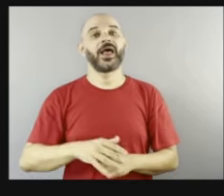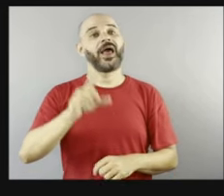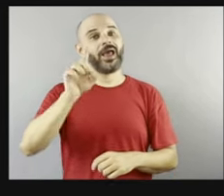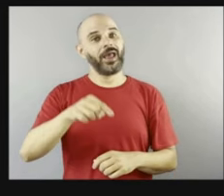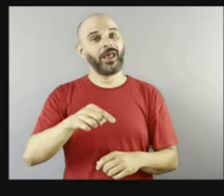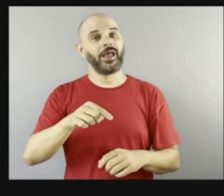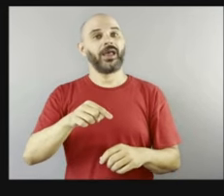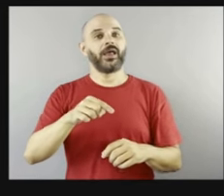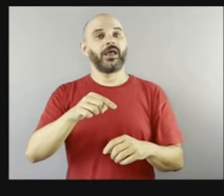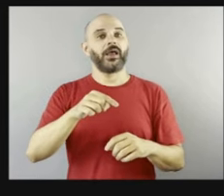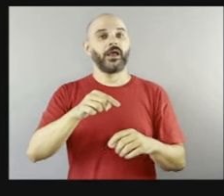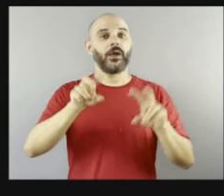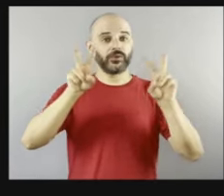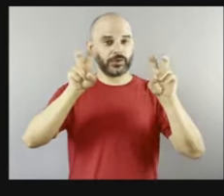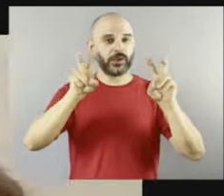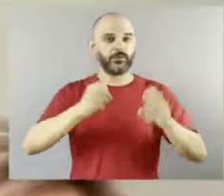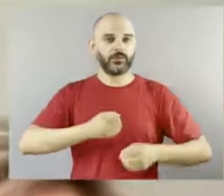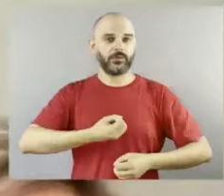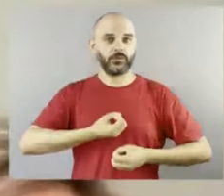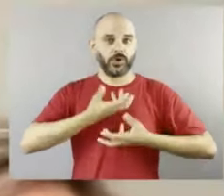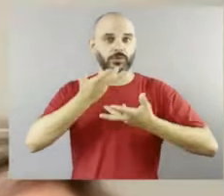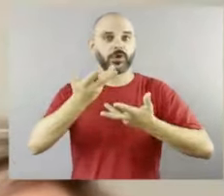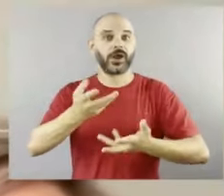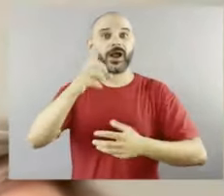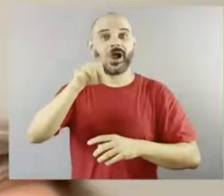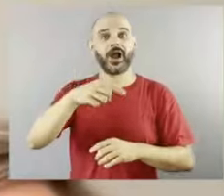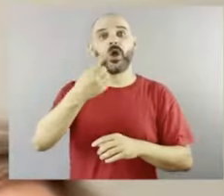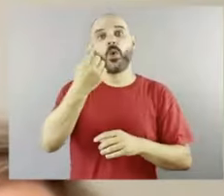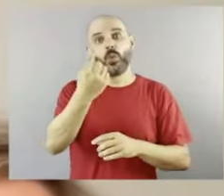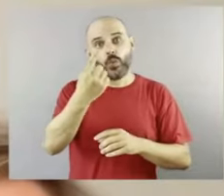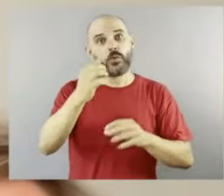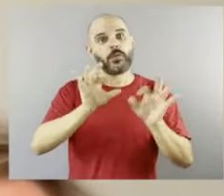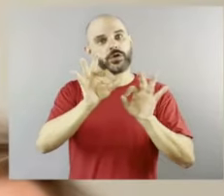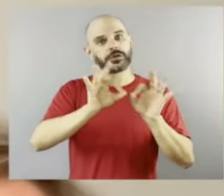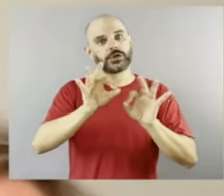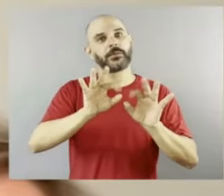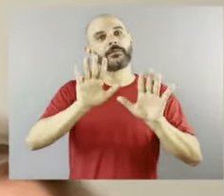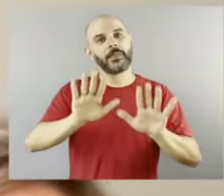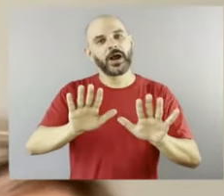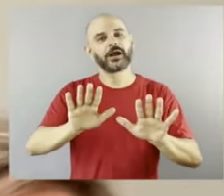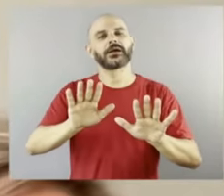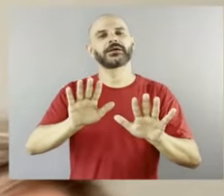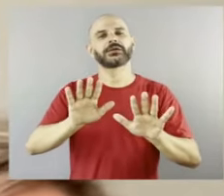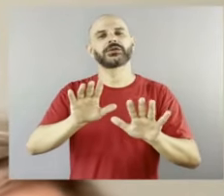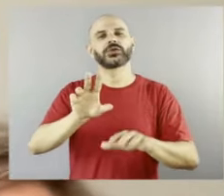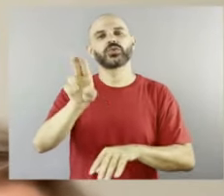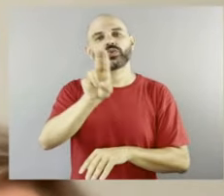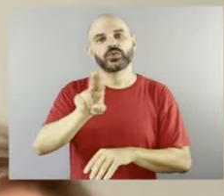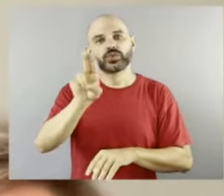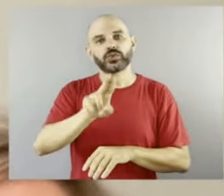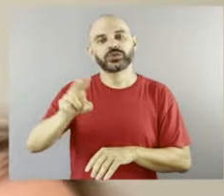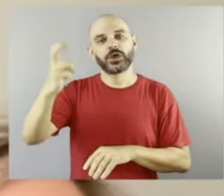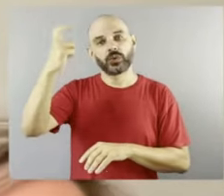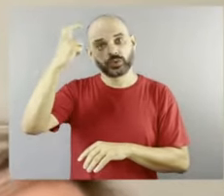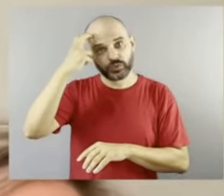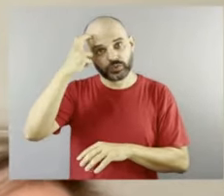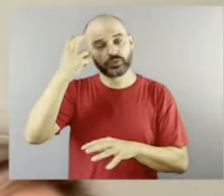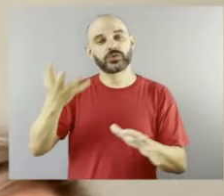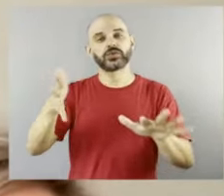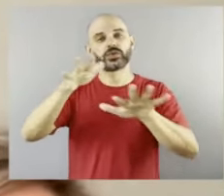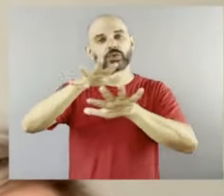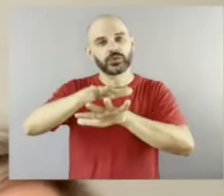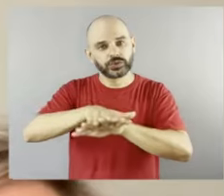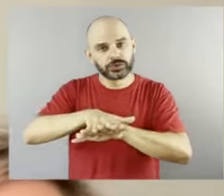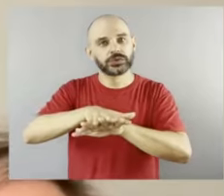procuramos encontrar formas, através da cultura, de fazer inclusão